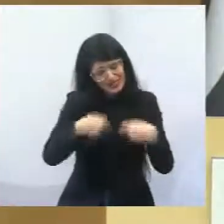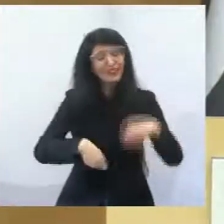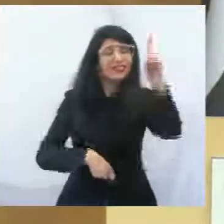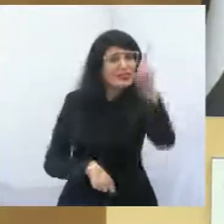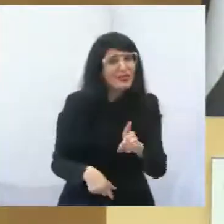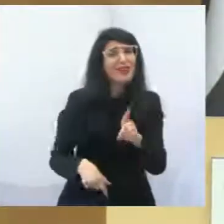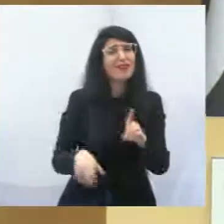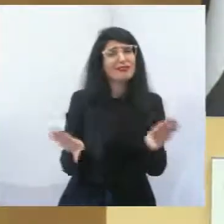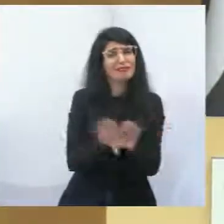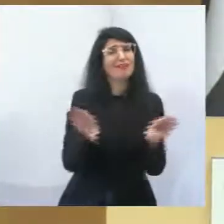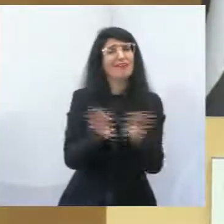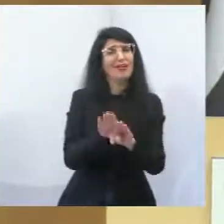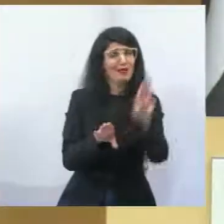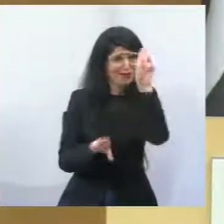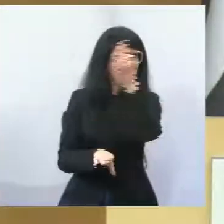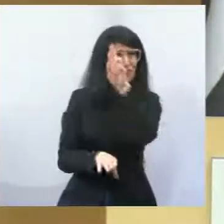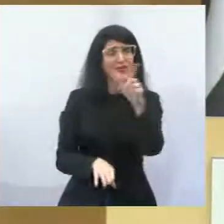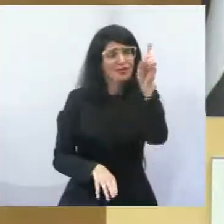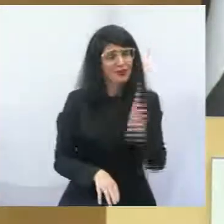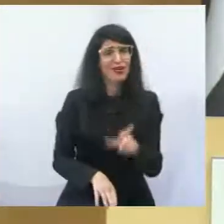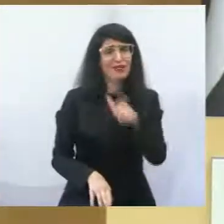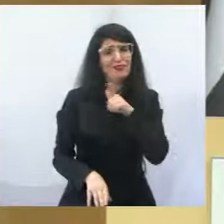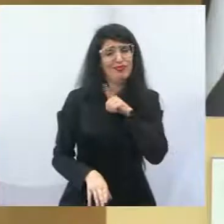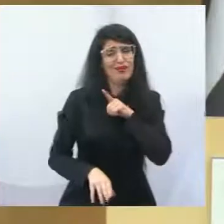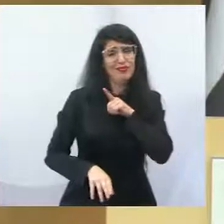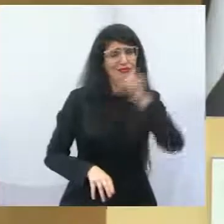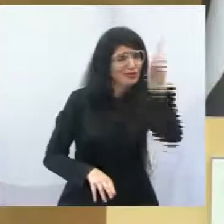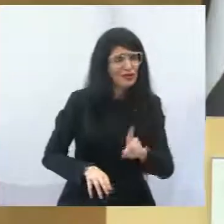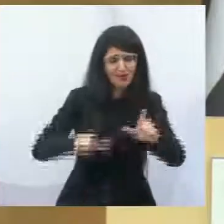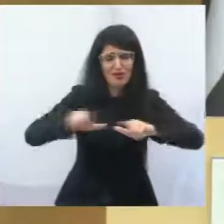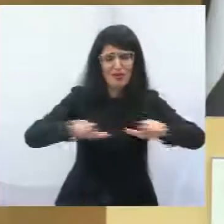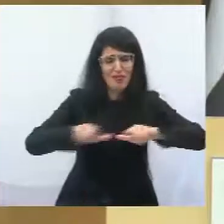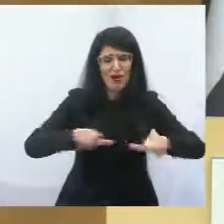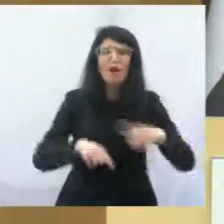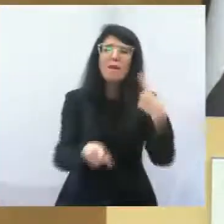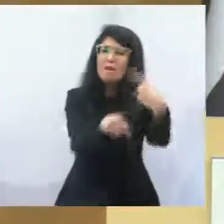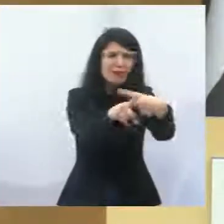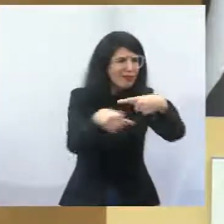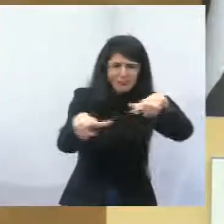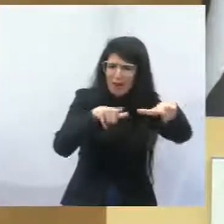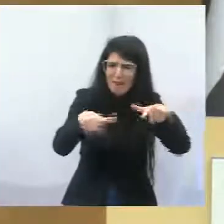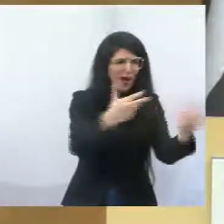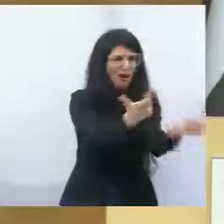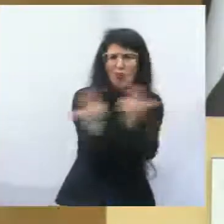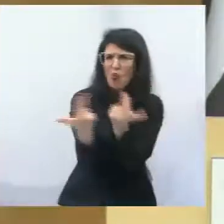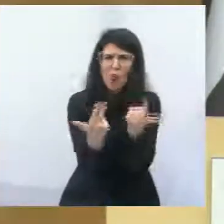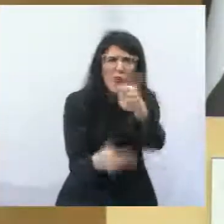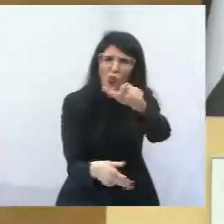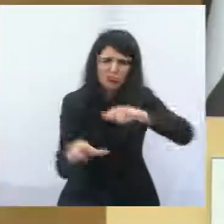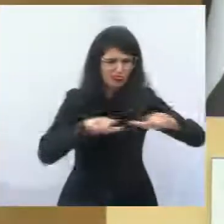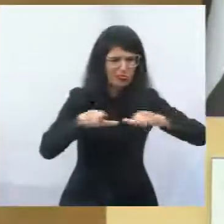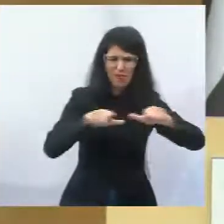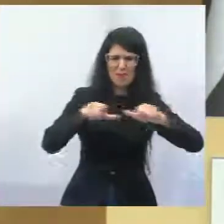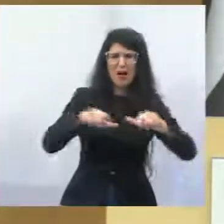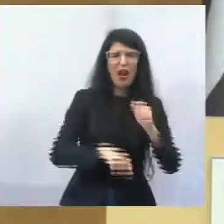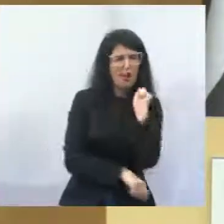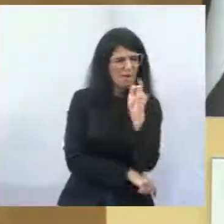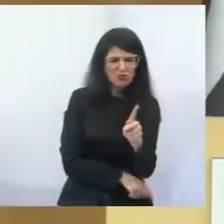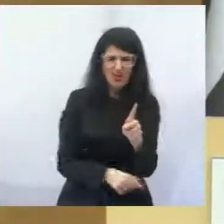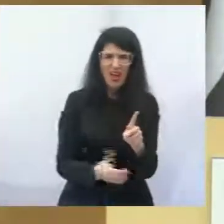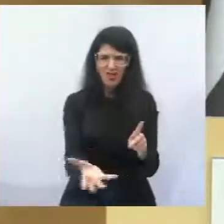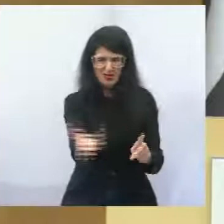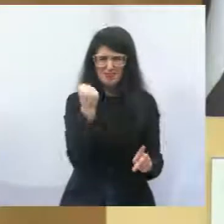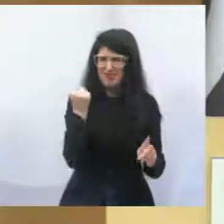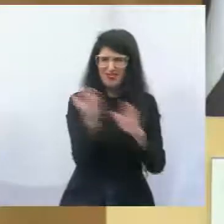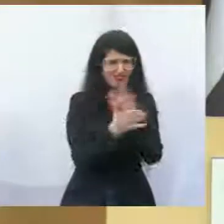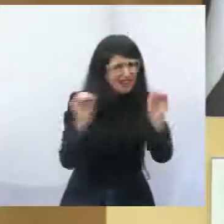assistir essas pessoas, porque são trabalhadores como quaisquer outros. Não tem ali uma previdência, não tem